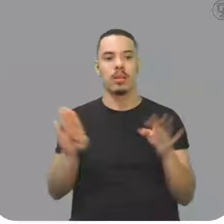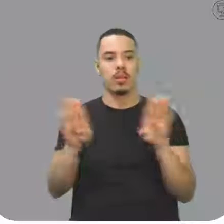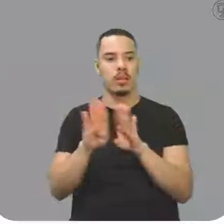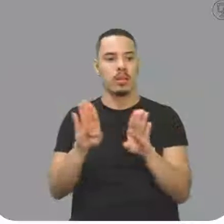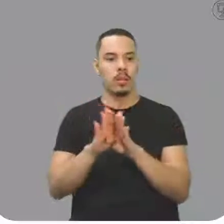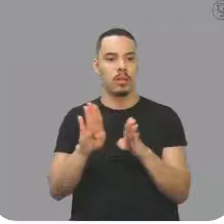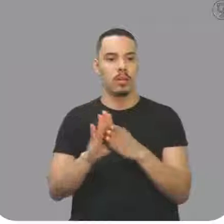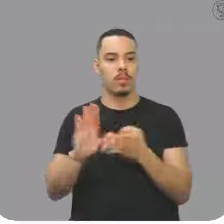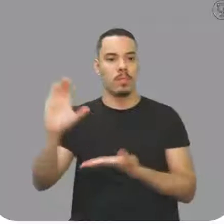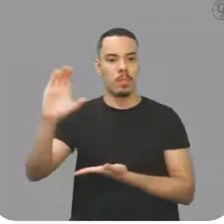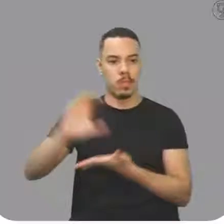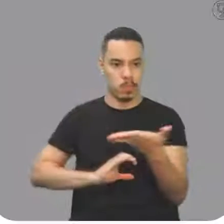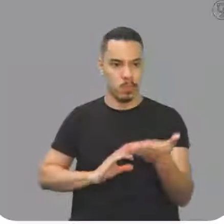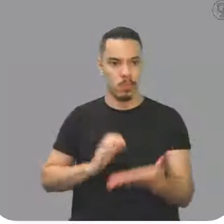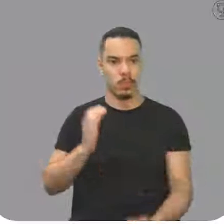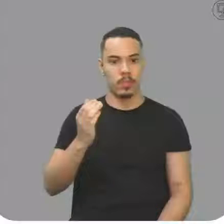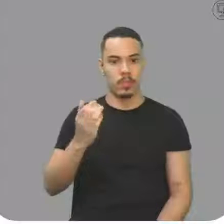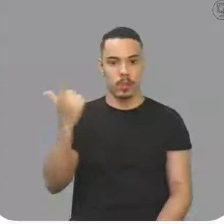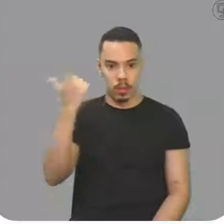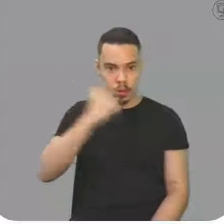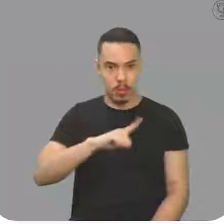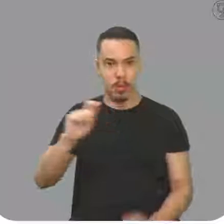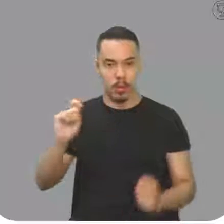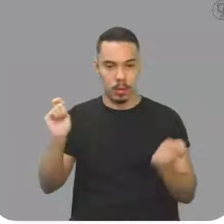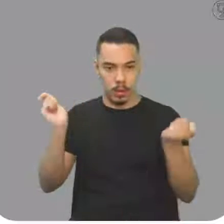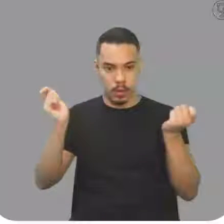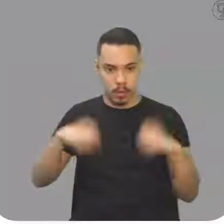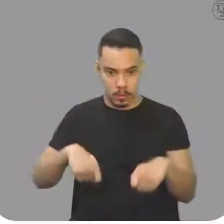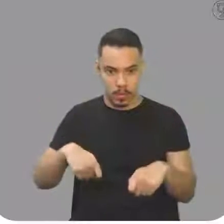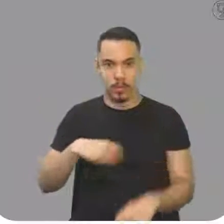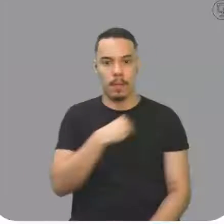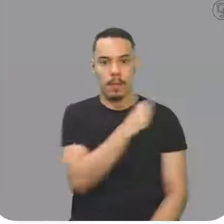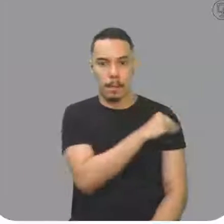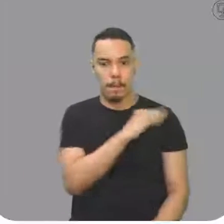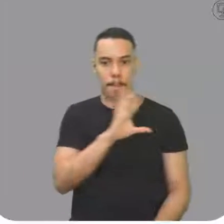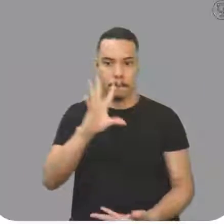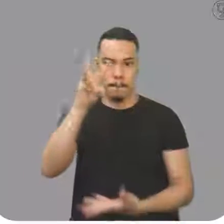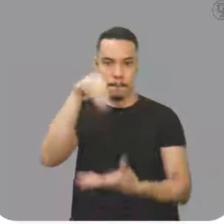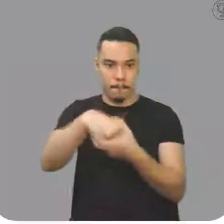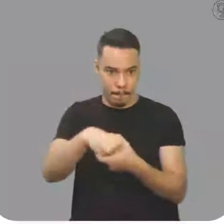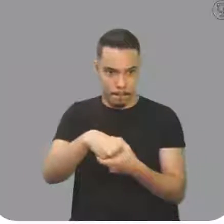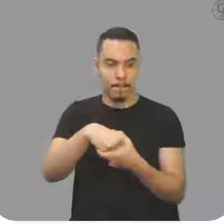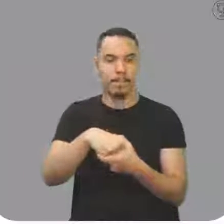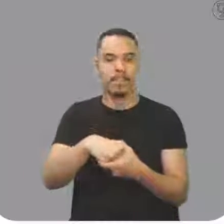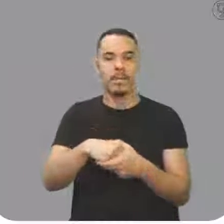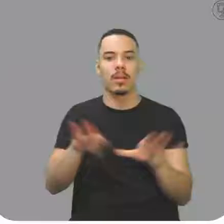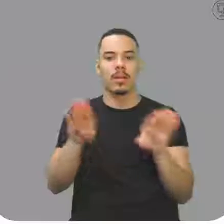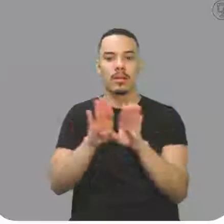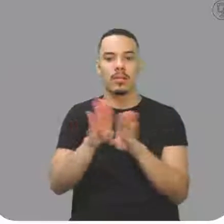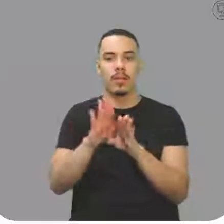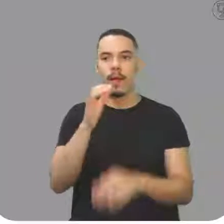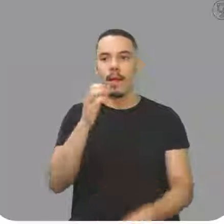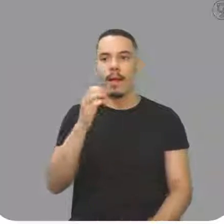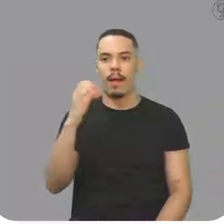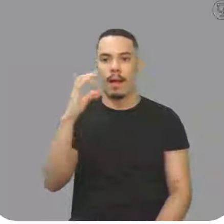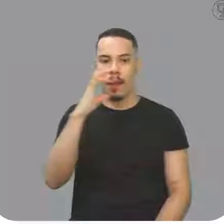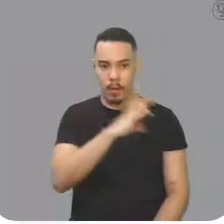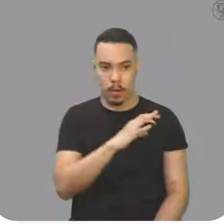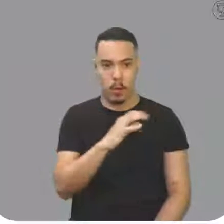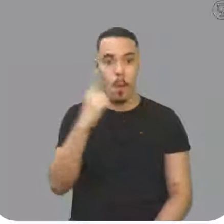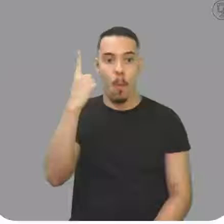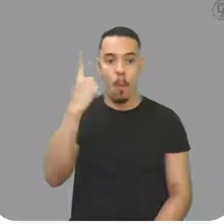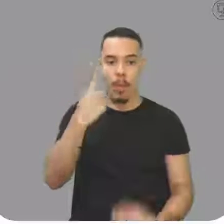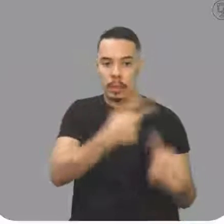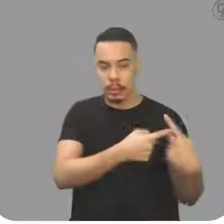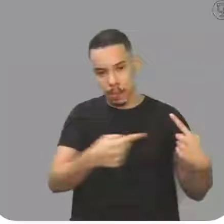financeiro que o dono do posto teria obtido devido ao aquecimento do álcool após uma